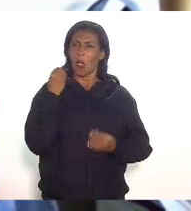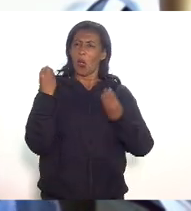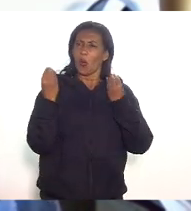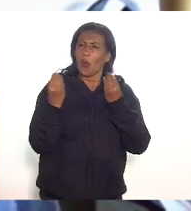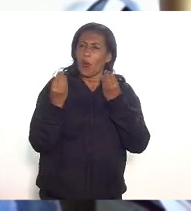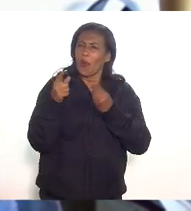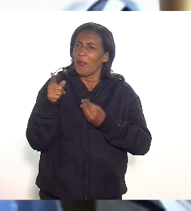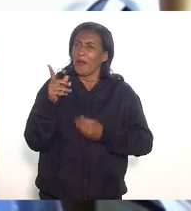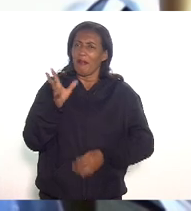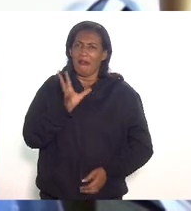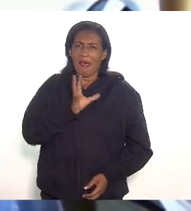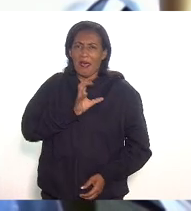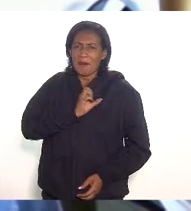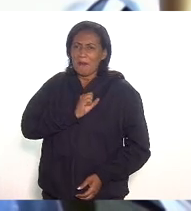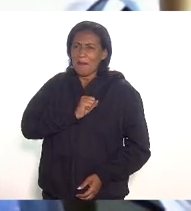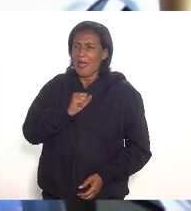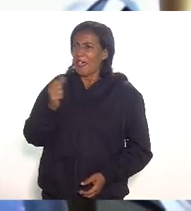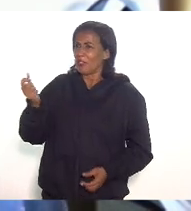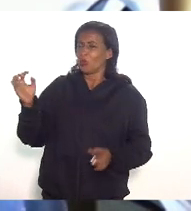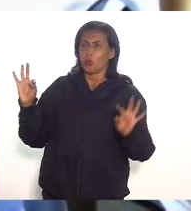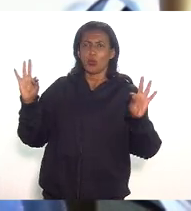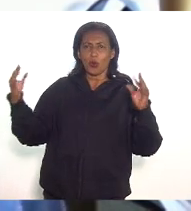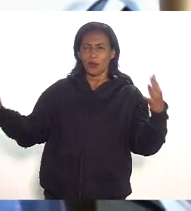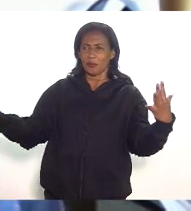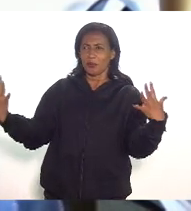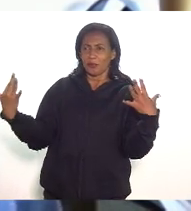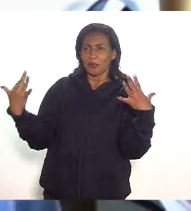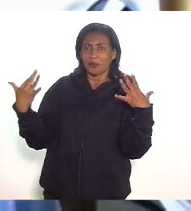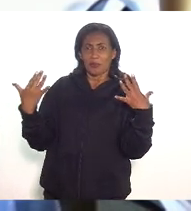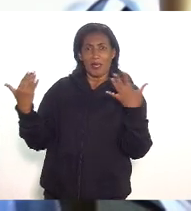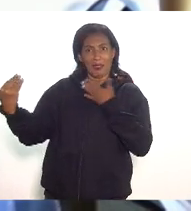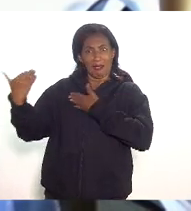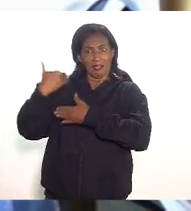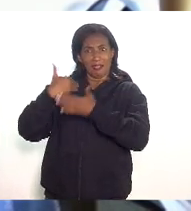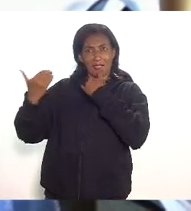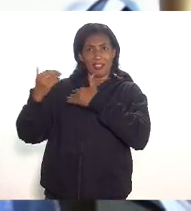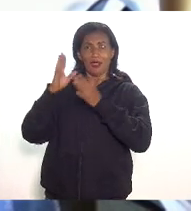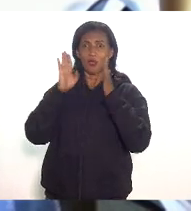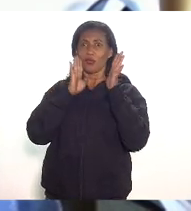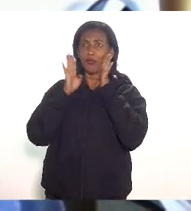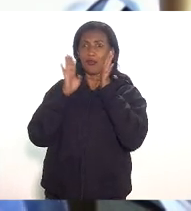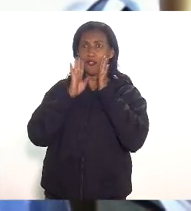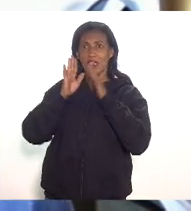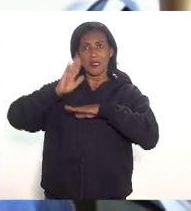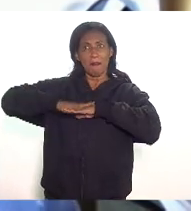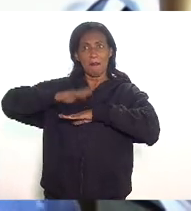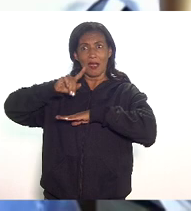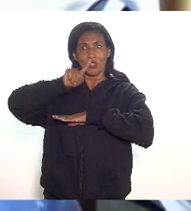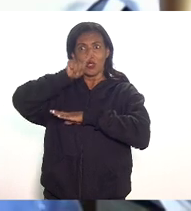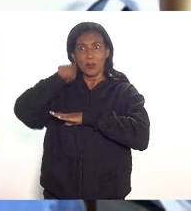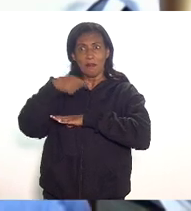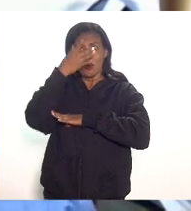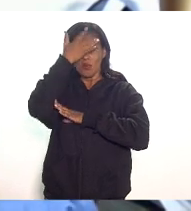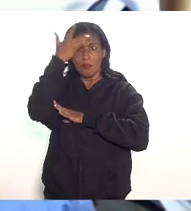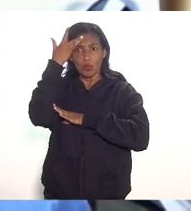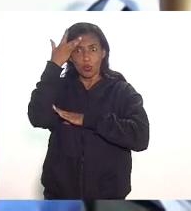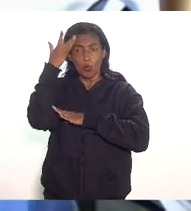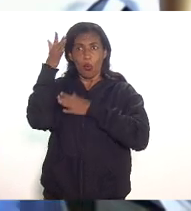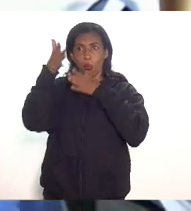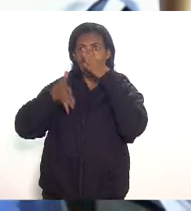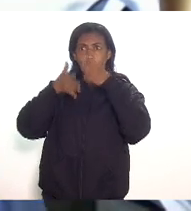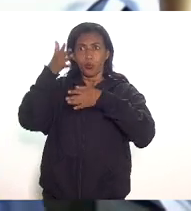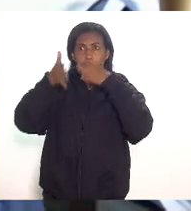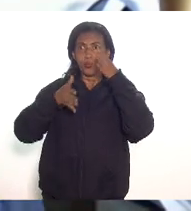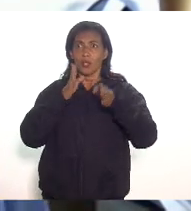por todos que lá foram entrou no face dele a hora que eu saí já tinha mais de mil que participaram do evento